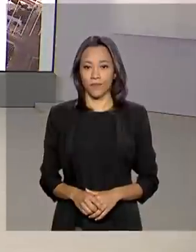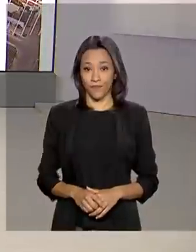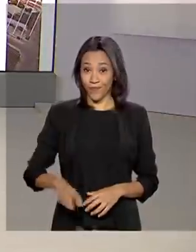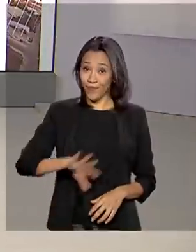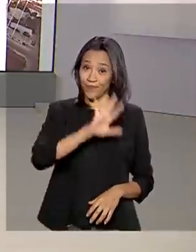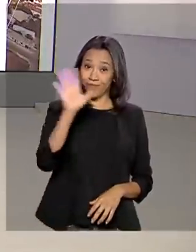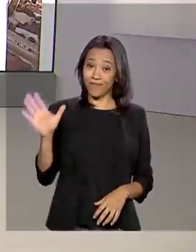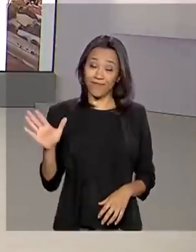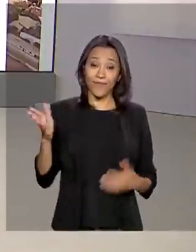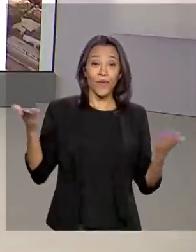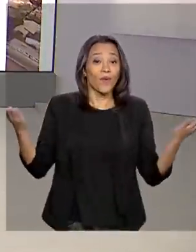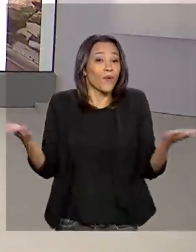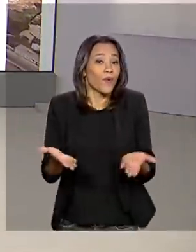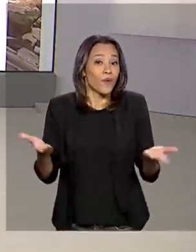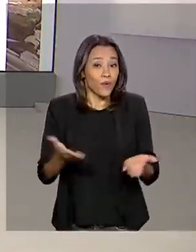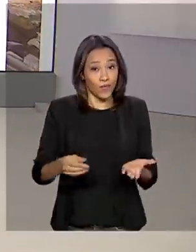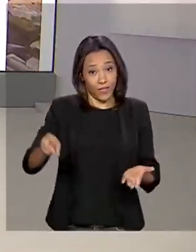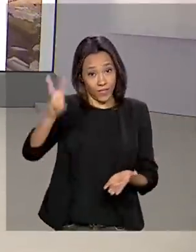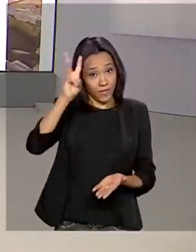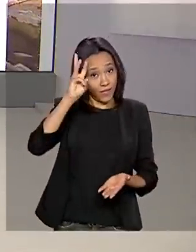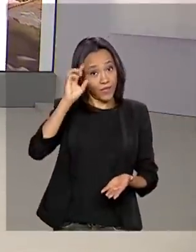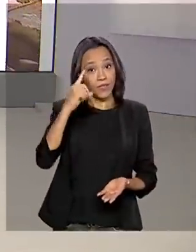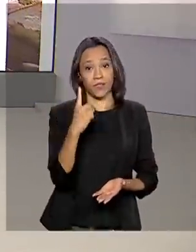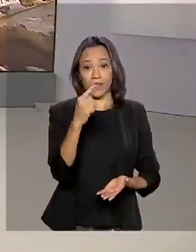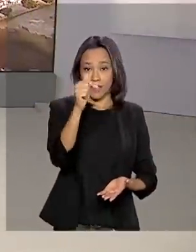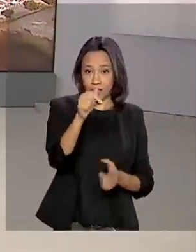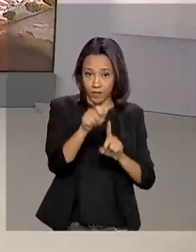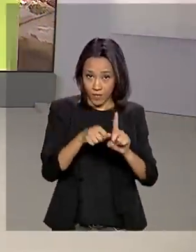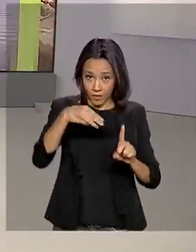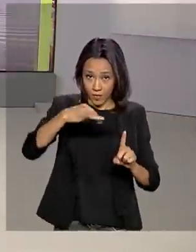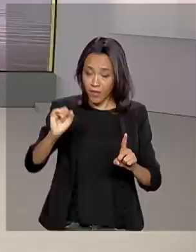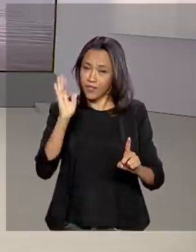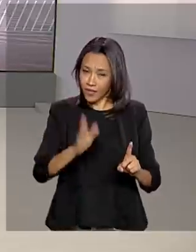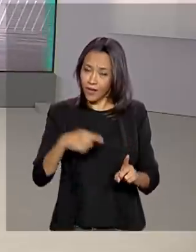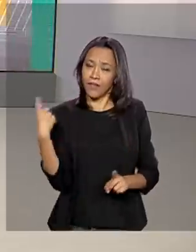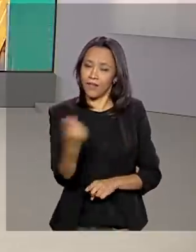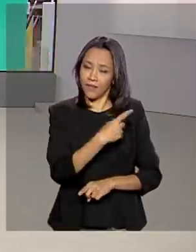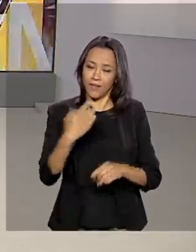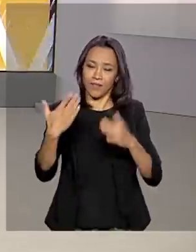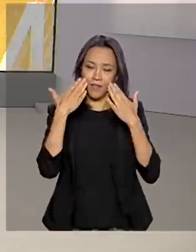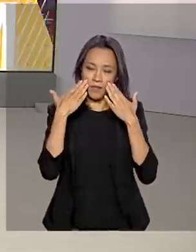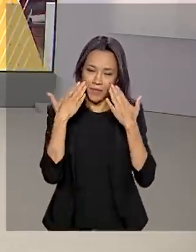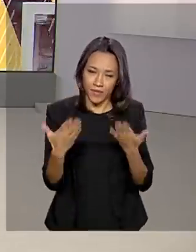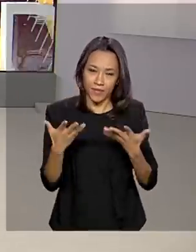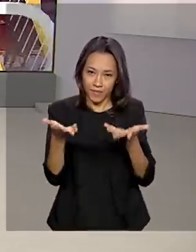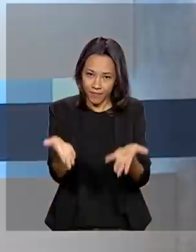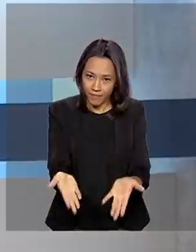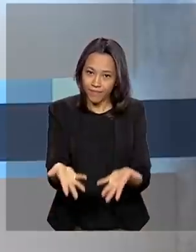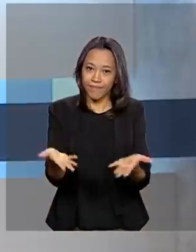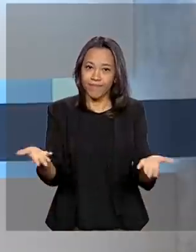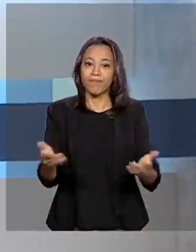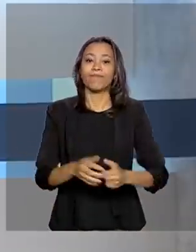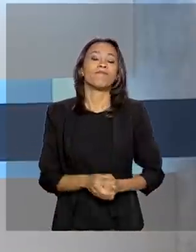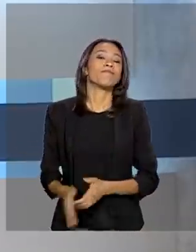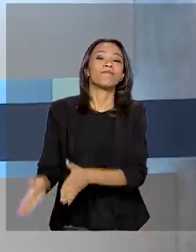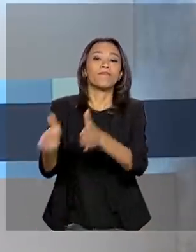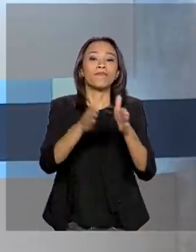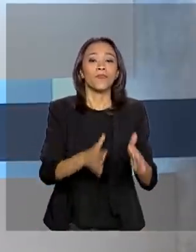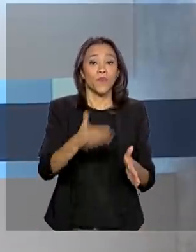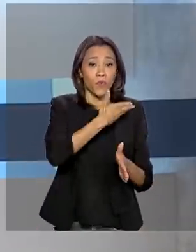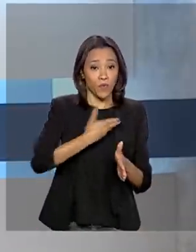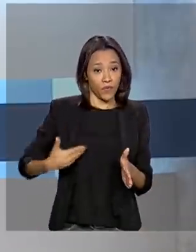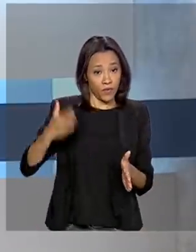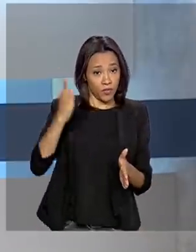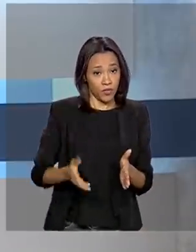Olá, hoje é terça-feira, 17 de março. Já estamos no ar com o Brasil em dia para todo o país. Governo